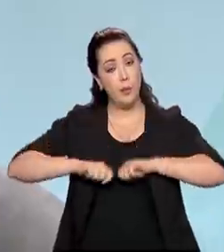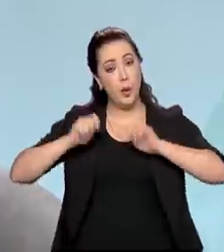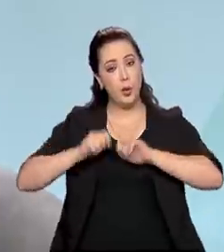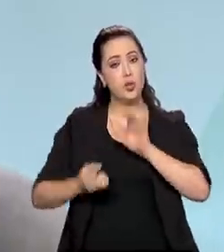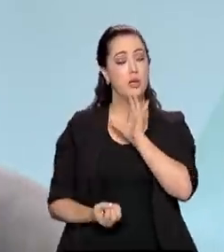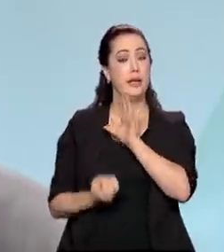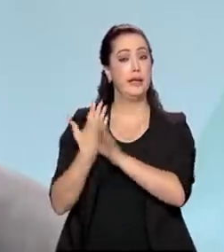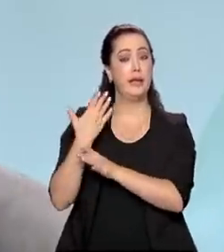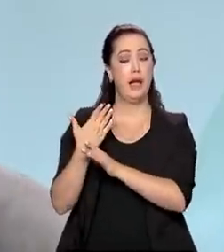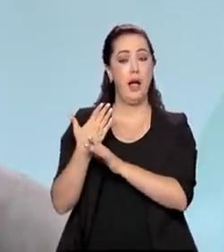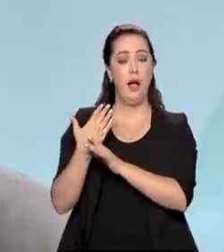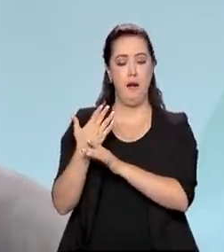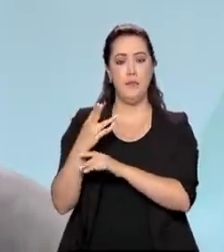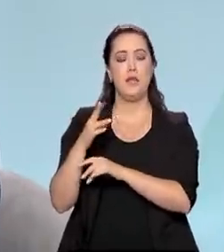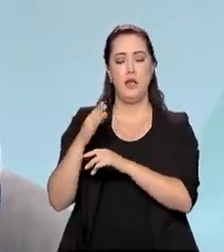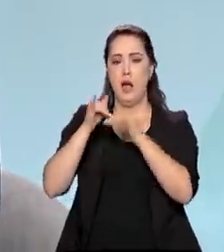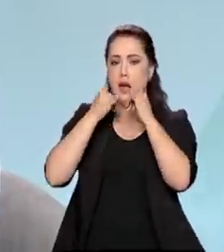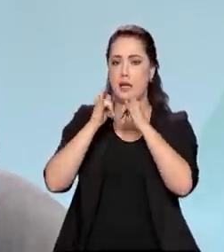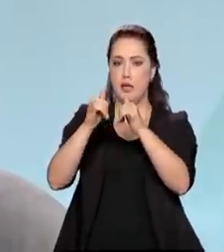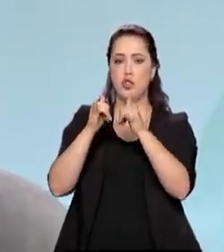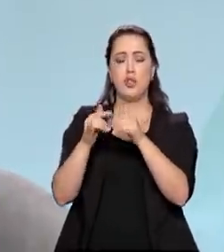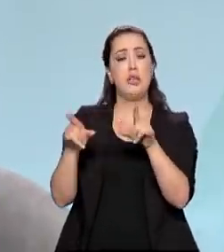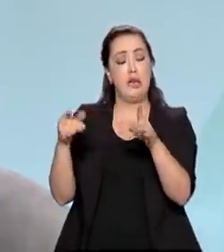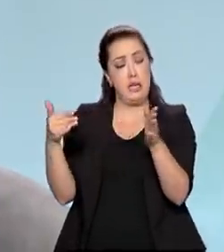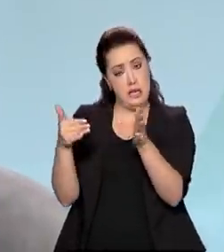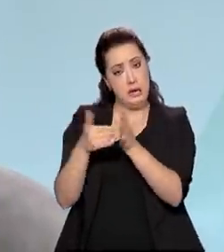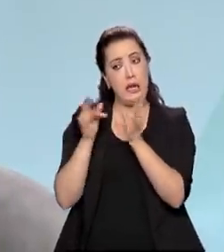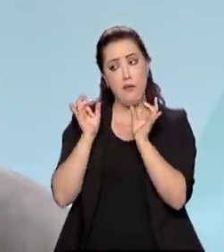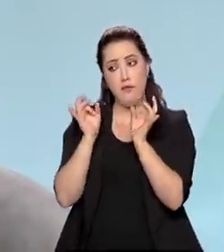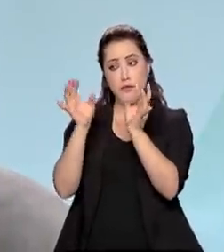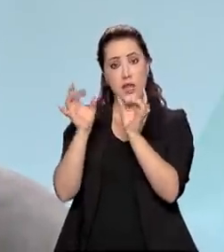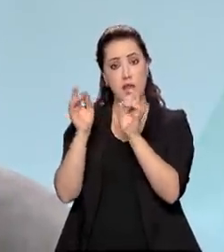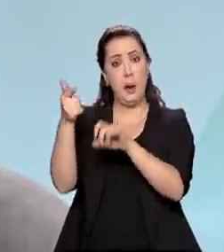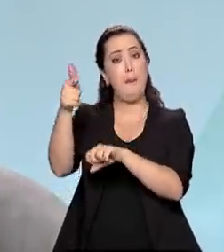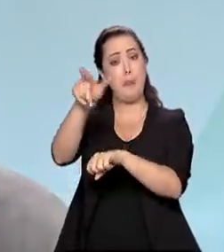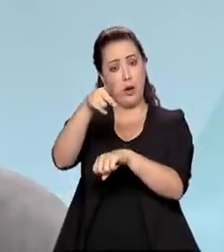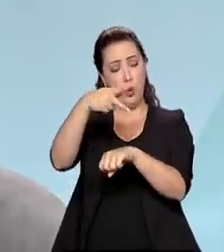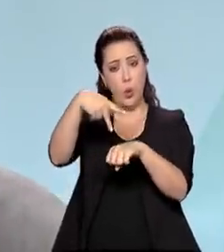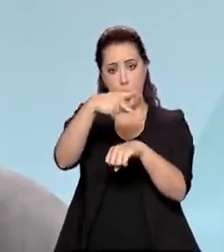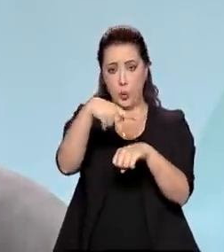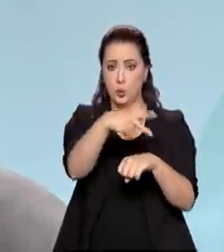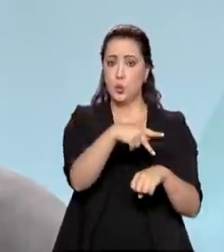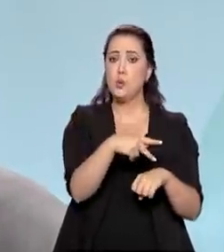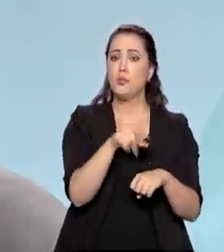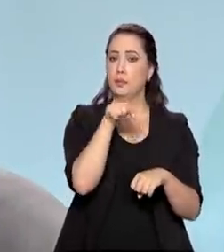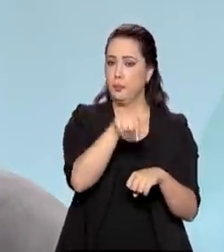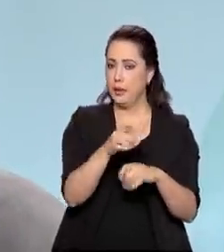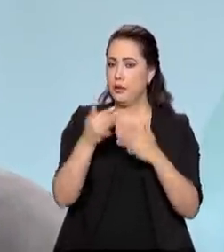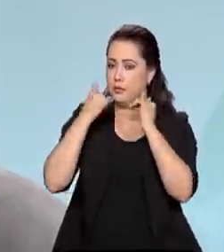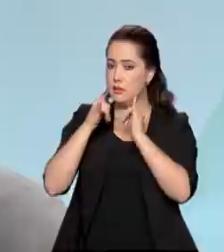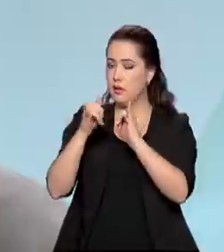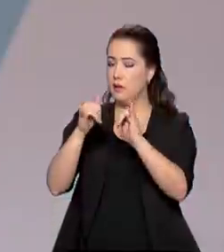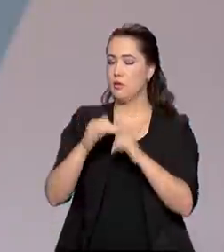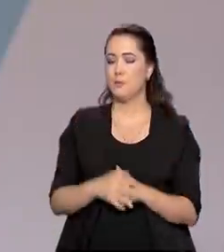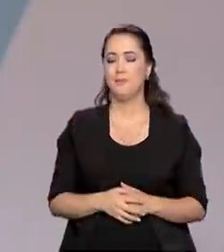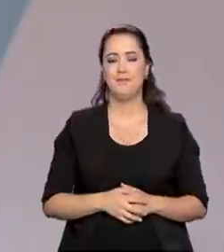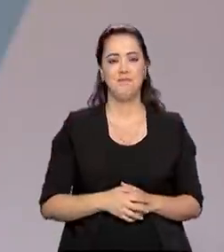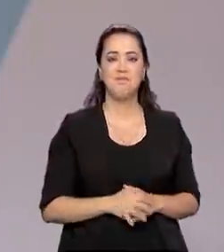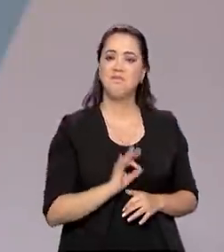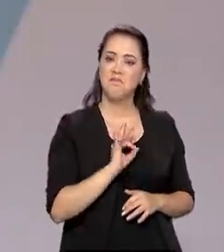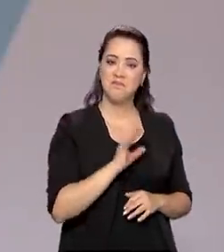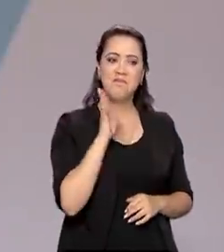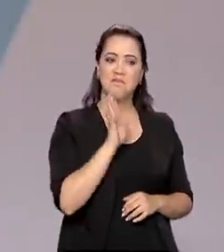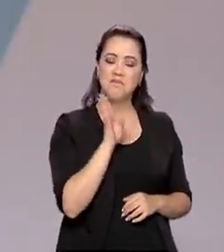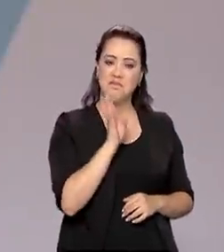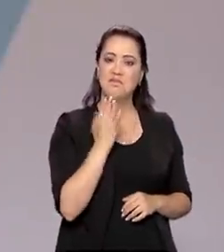consumidor, exportador de energética, o mundo todo, nesse processo de transição energética mundial. Bacana.